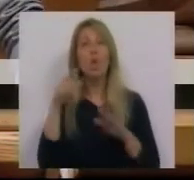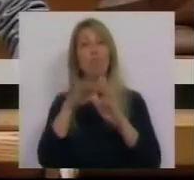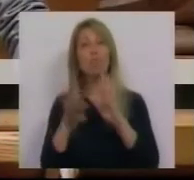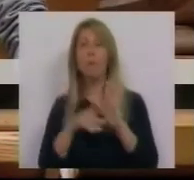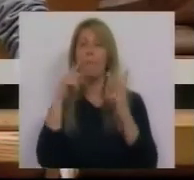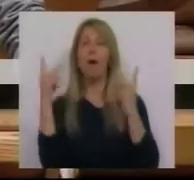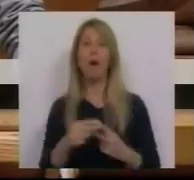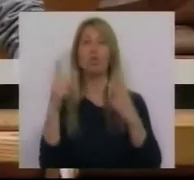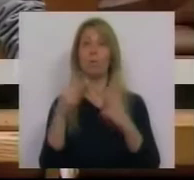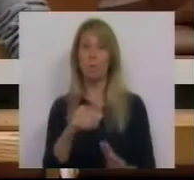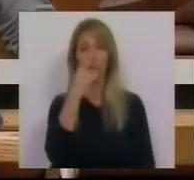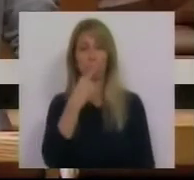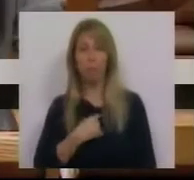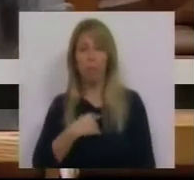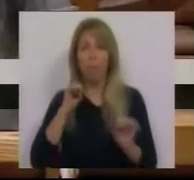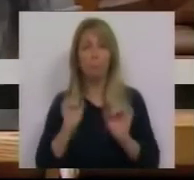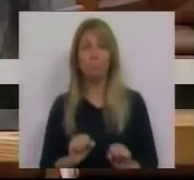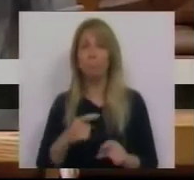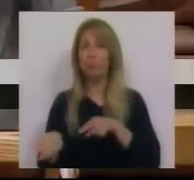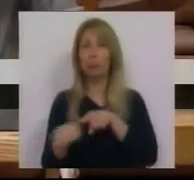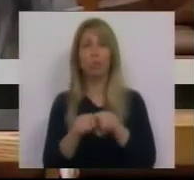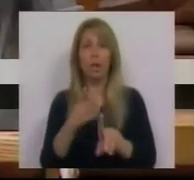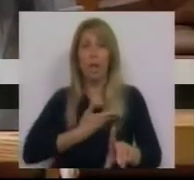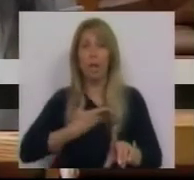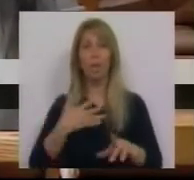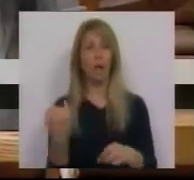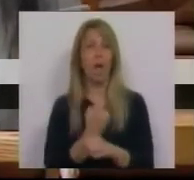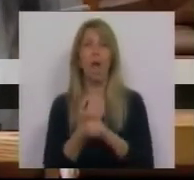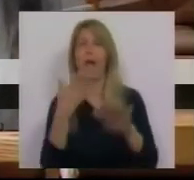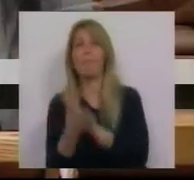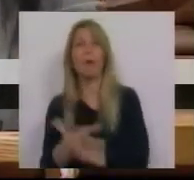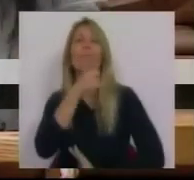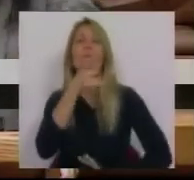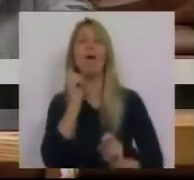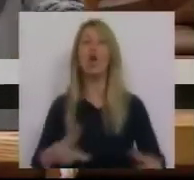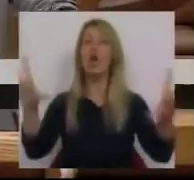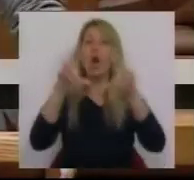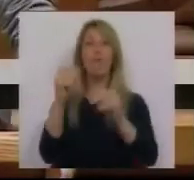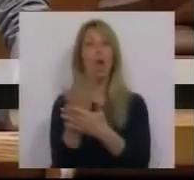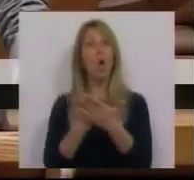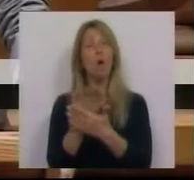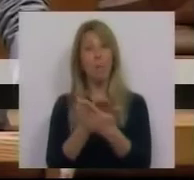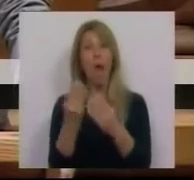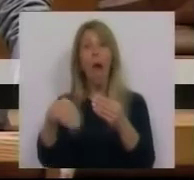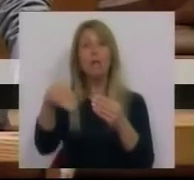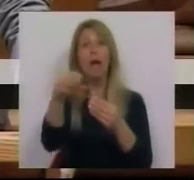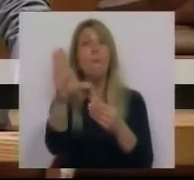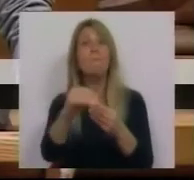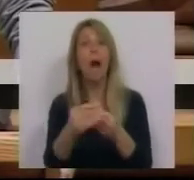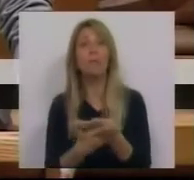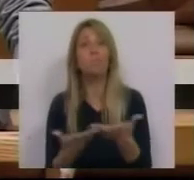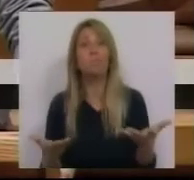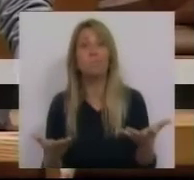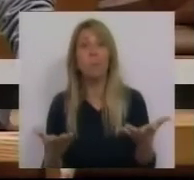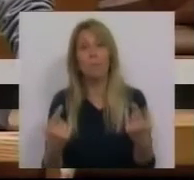o falhanço total desta política, da dívida ao emprego, do déficit às promessas de uma nova economia, já não há muito mais a acrescentar e não é esse o